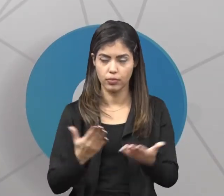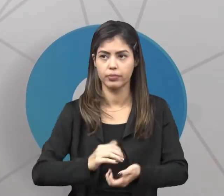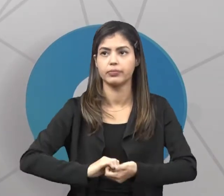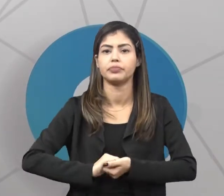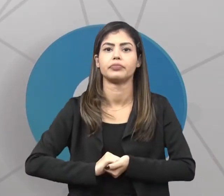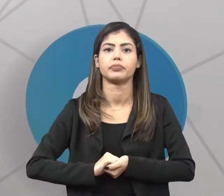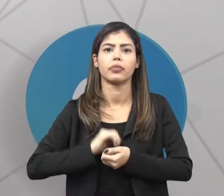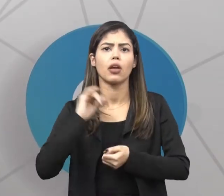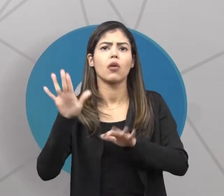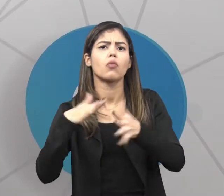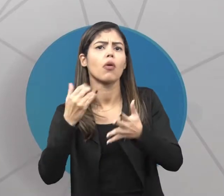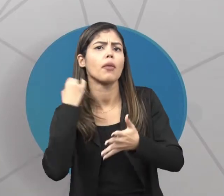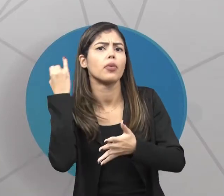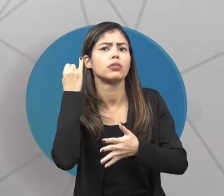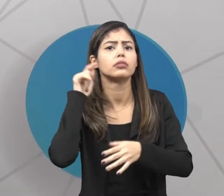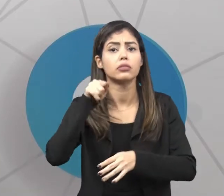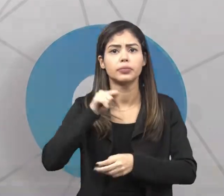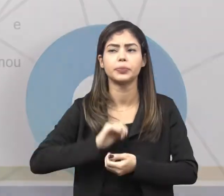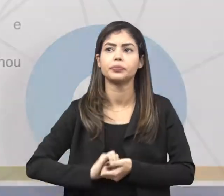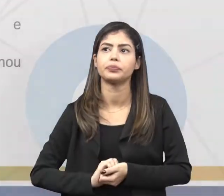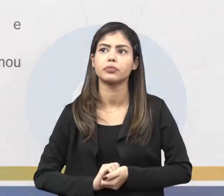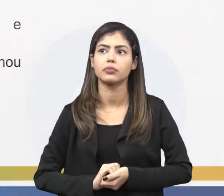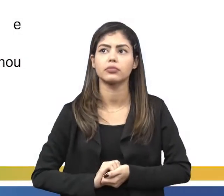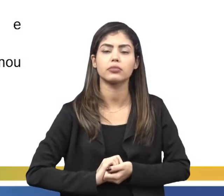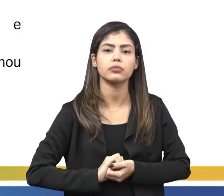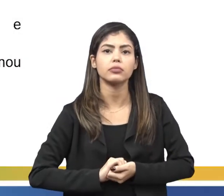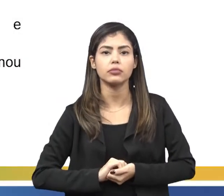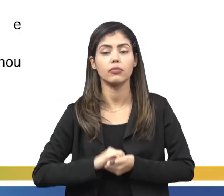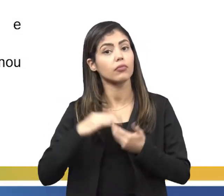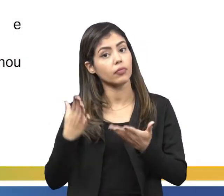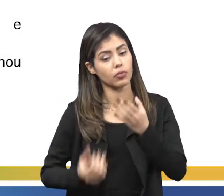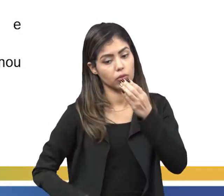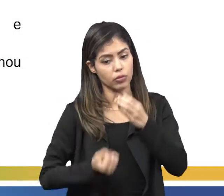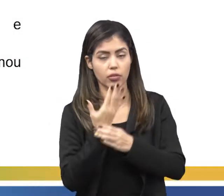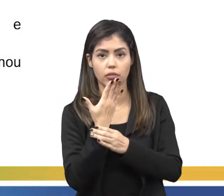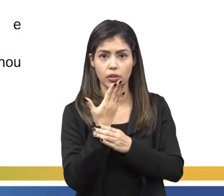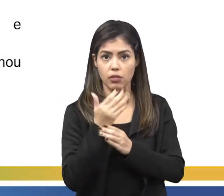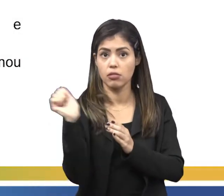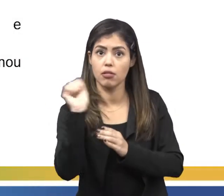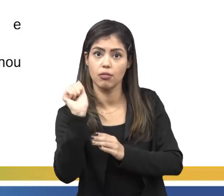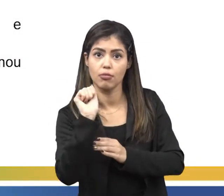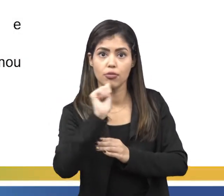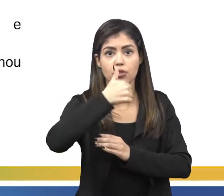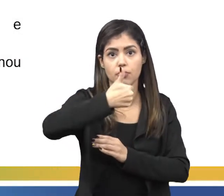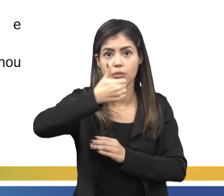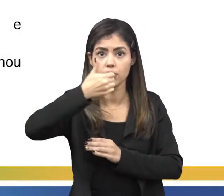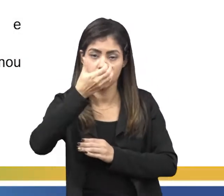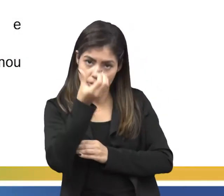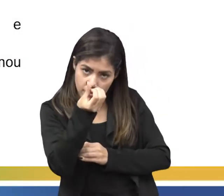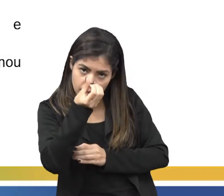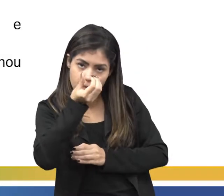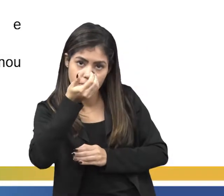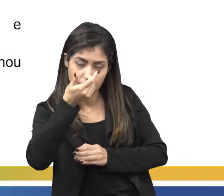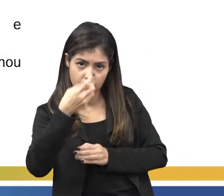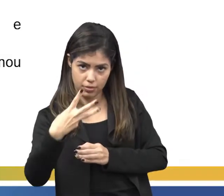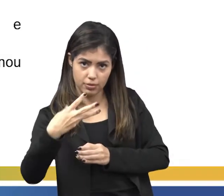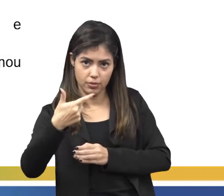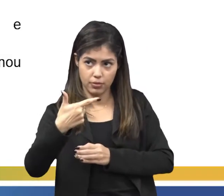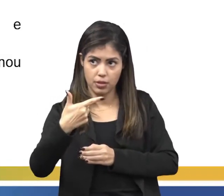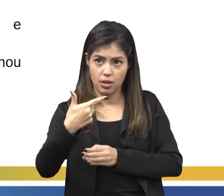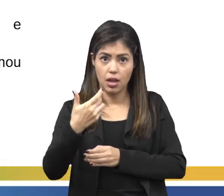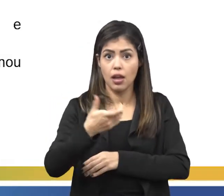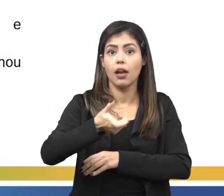qual a importância dele. Então, ele nasceu em agosto de 1632, na